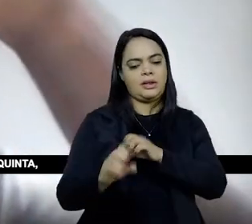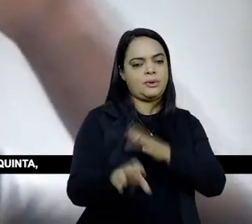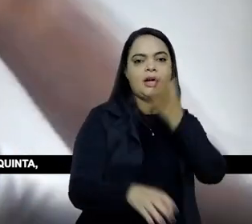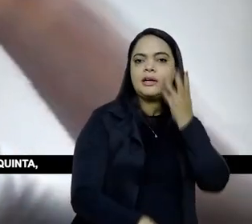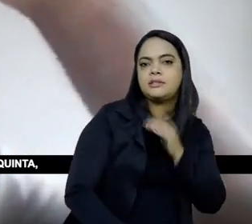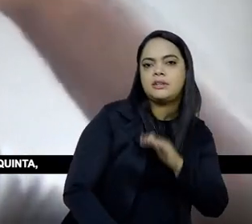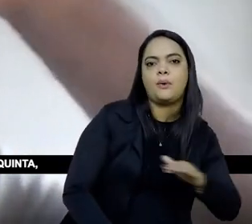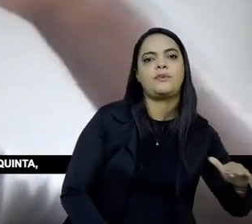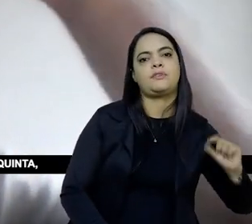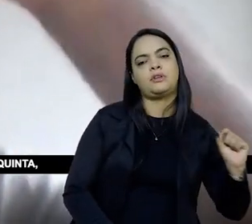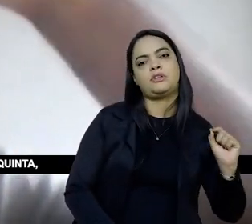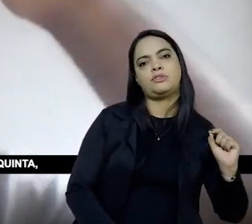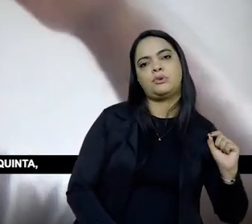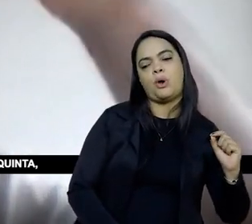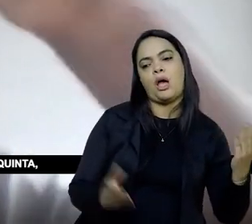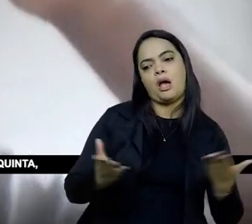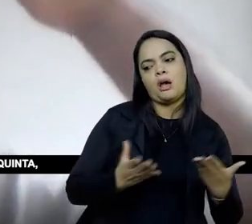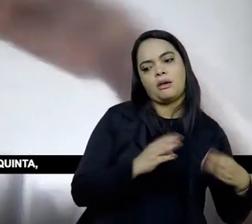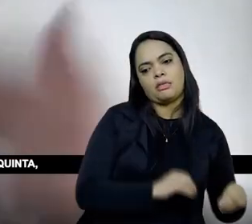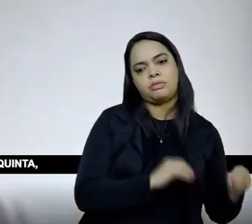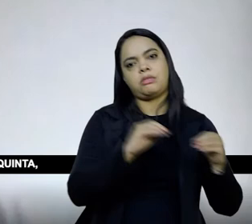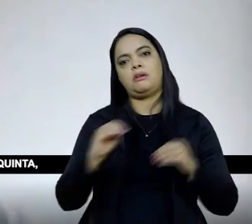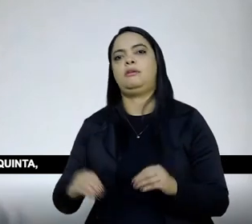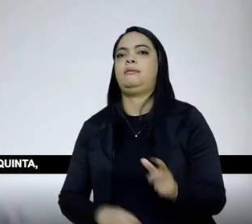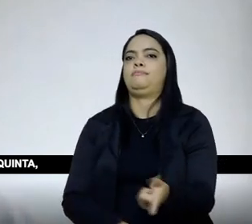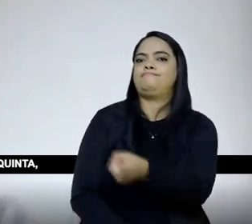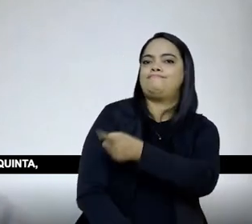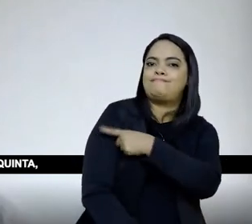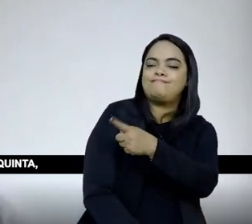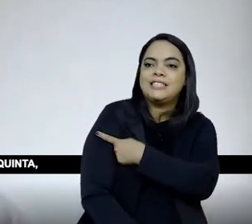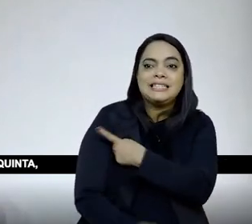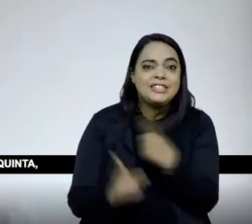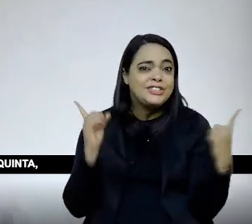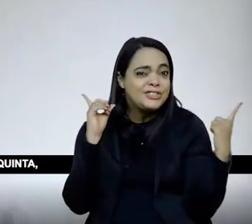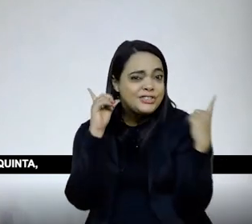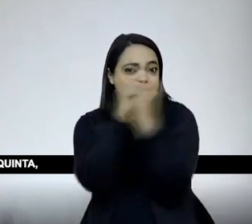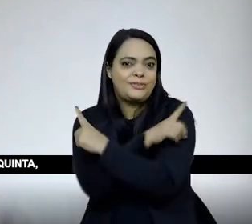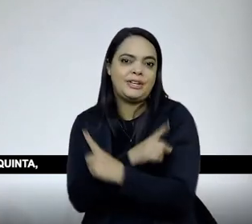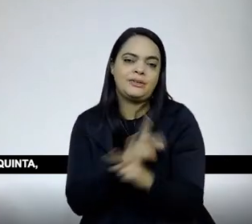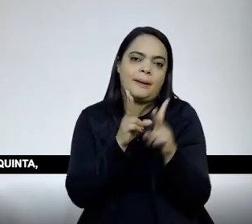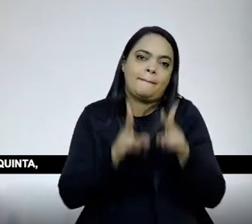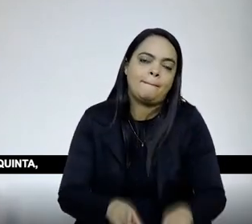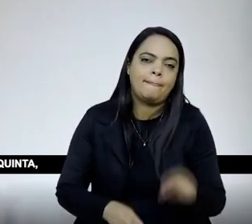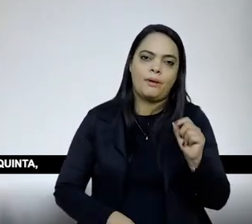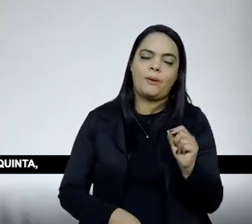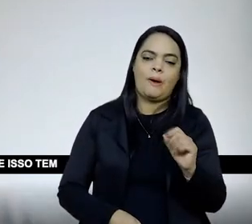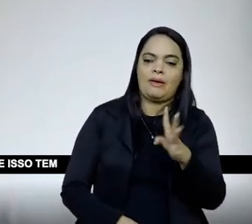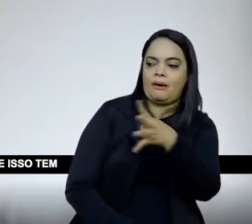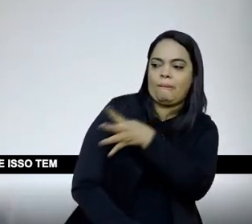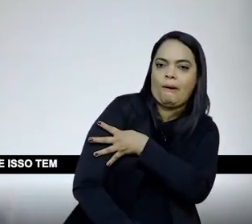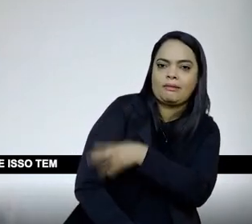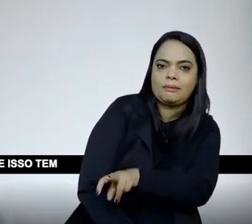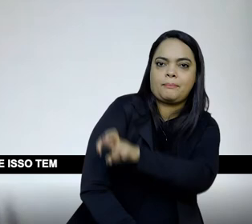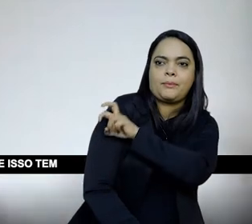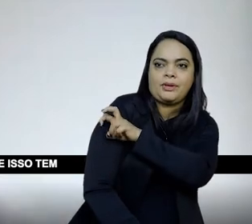a primeira série é tão marcante quanto sempre foi aquela de passar da quarta para a quinta, que agora é do